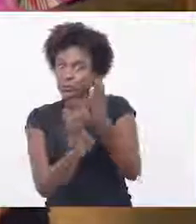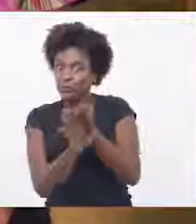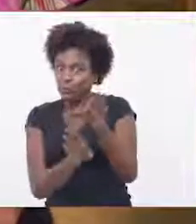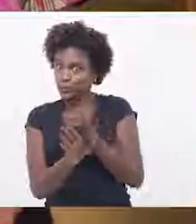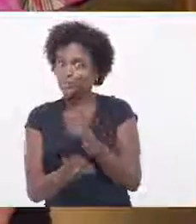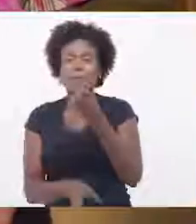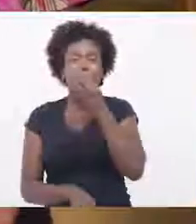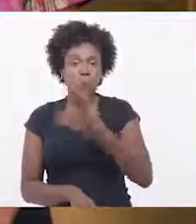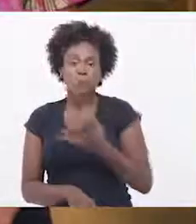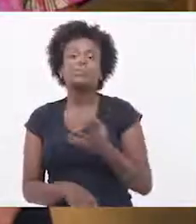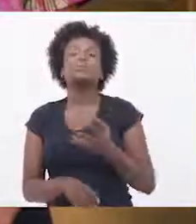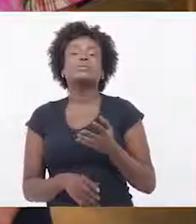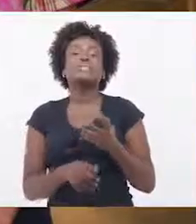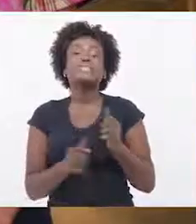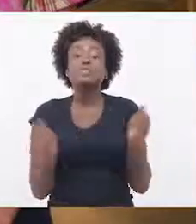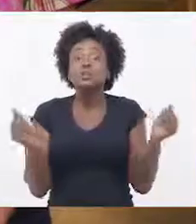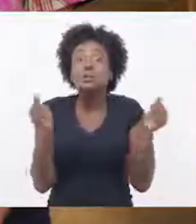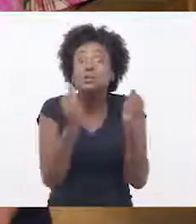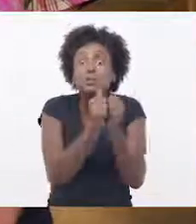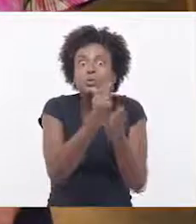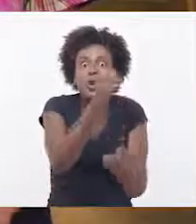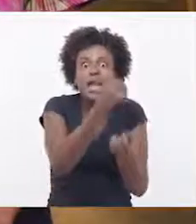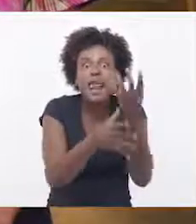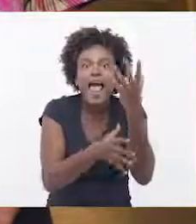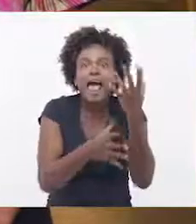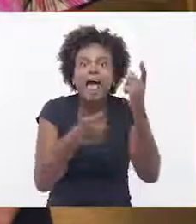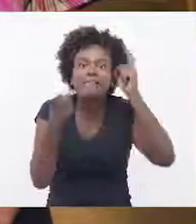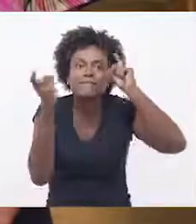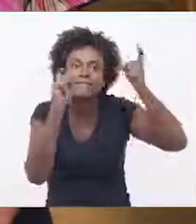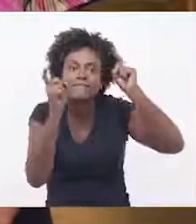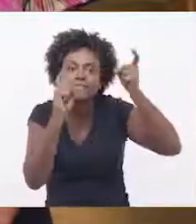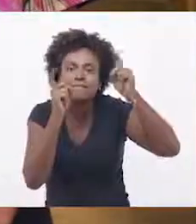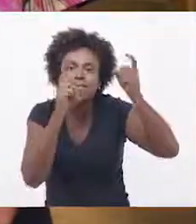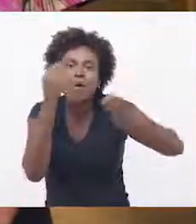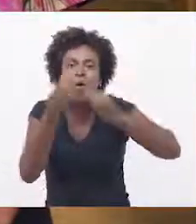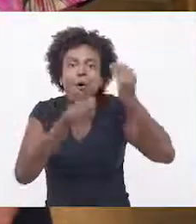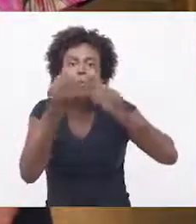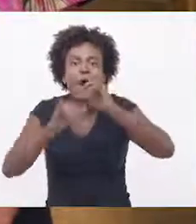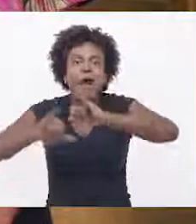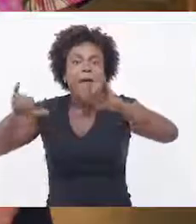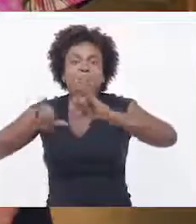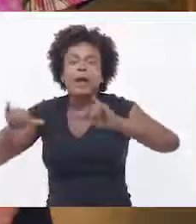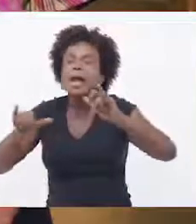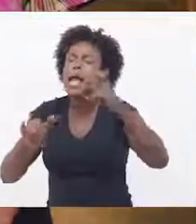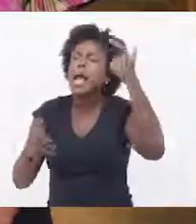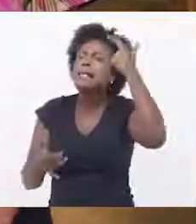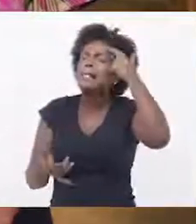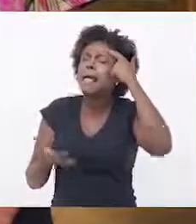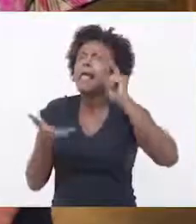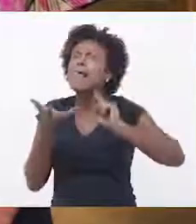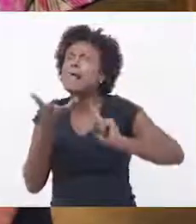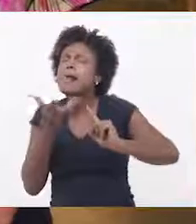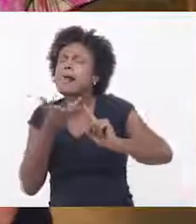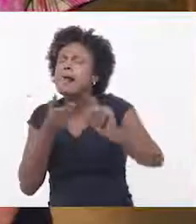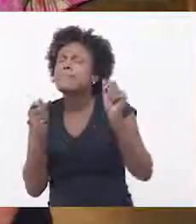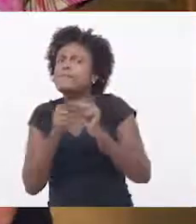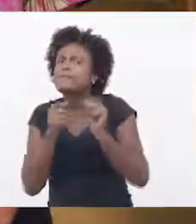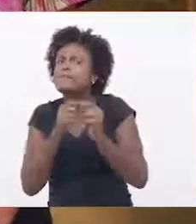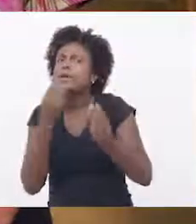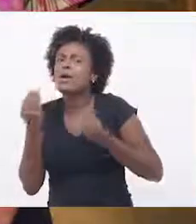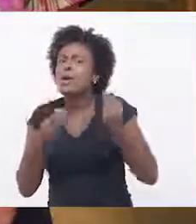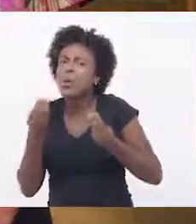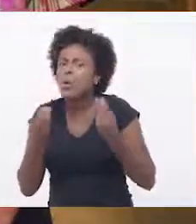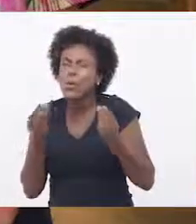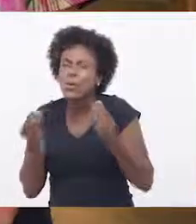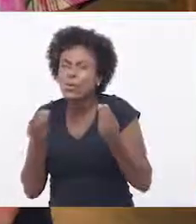capacitação, a gente quer dar quatro dicas que a gente considera essencial para lidar com os voluntários. A primeira dica é cocriar, é engajar. Quando a gente cria uma